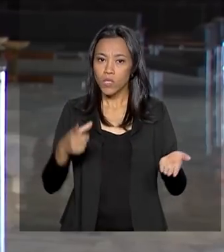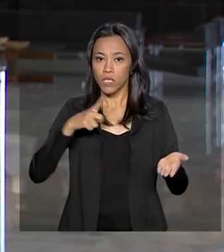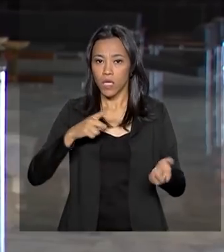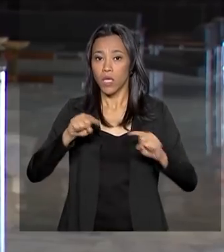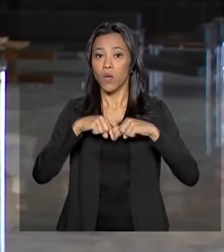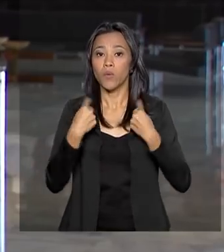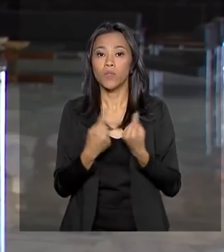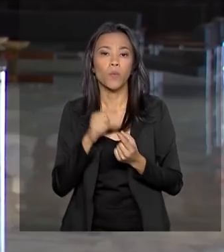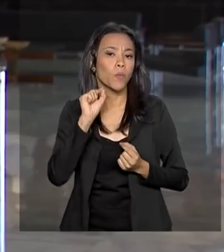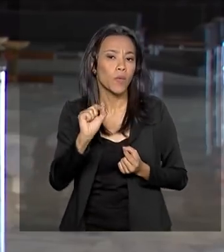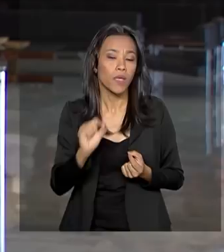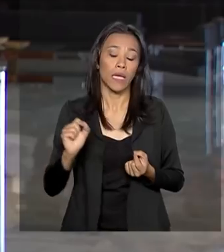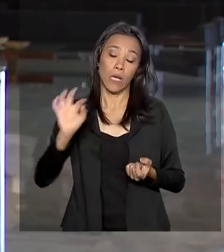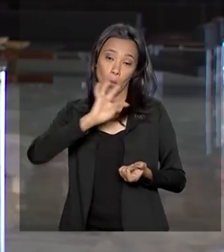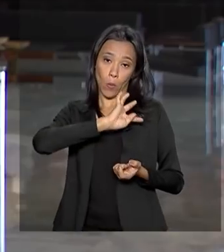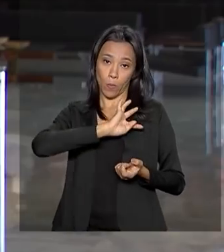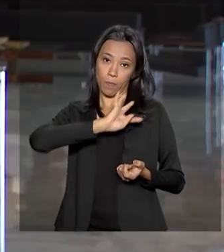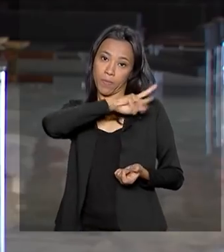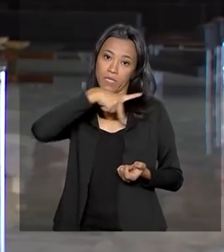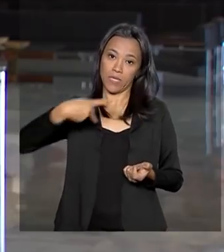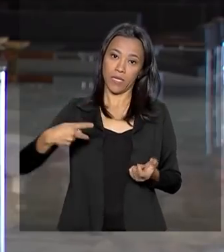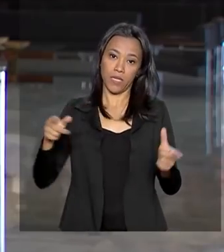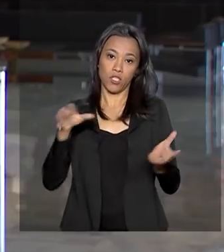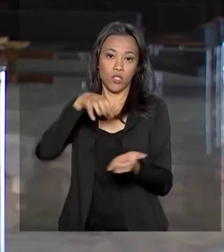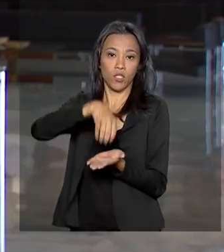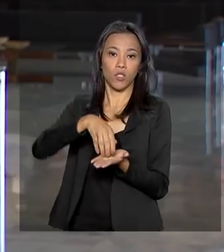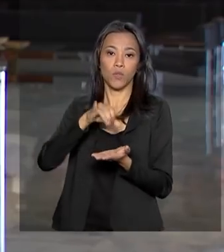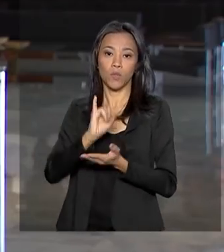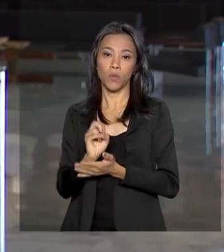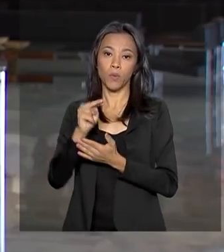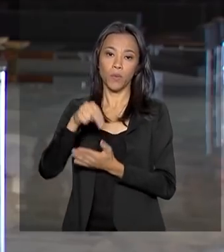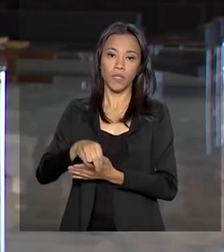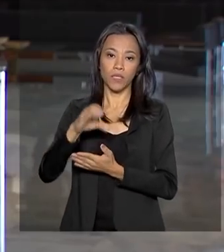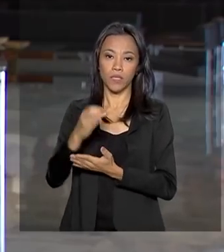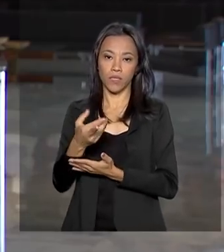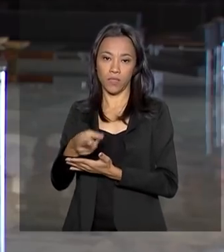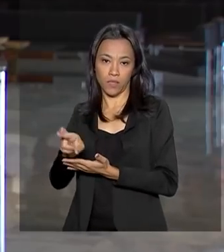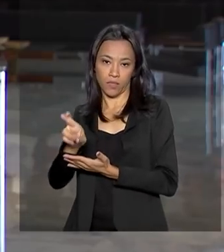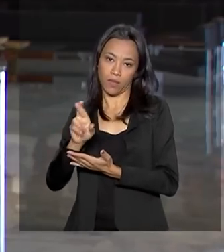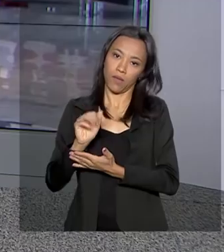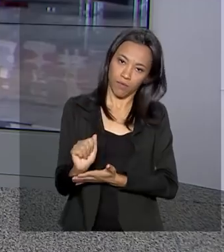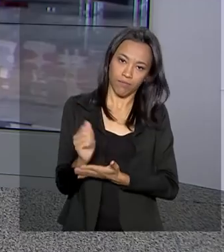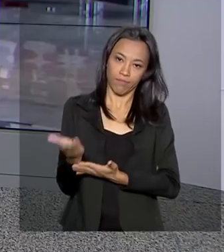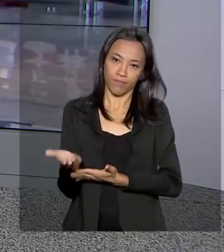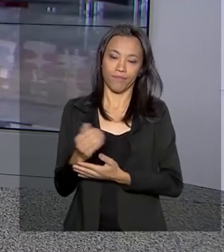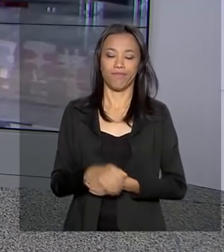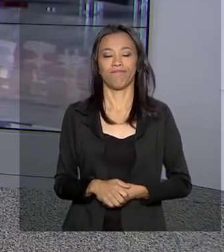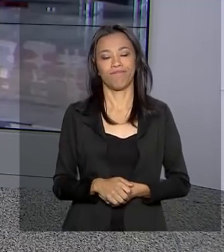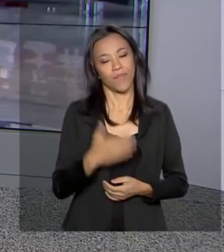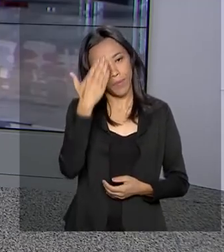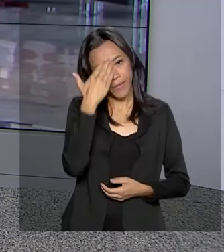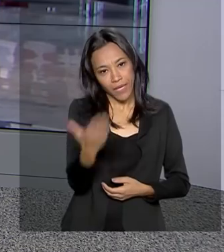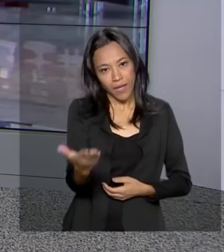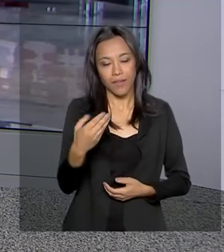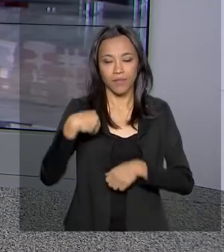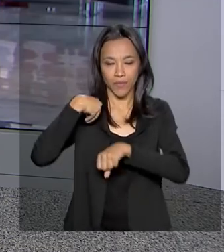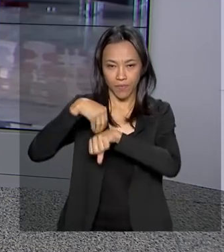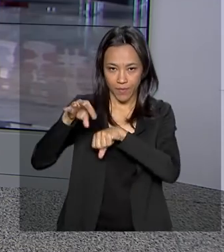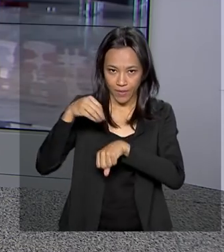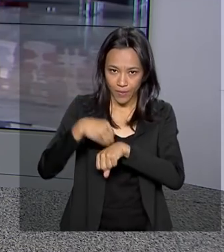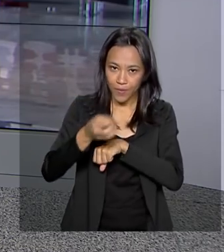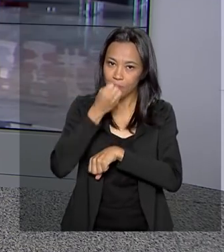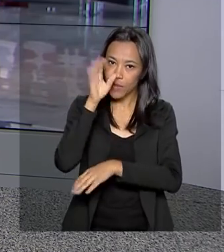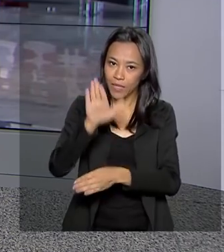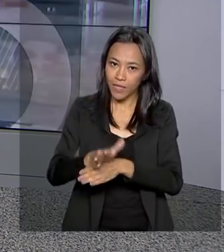com o presidente do INCRA, general Jesus Correia. Roberto, voltamos com você. Tá certo, Luana. Muito obrigado pelas informações.